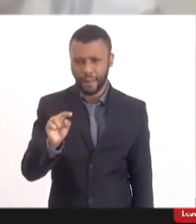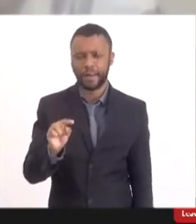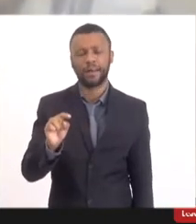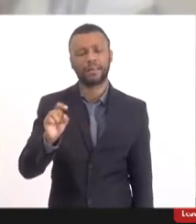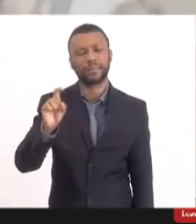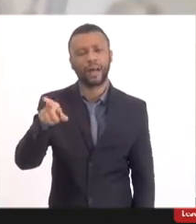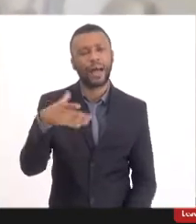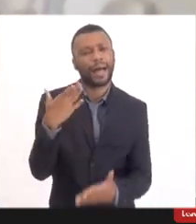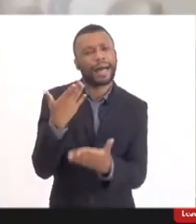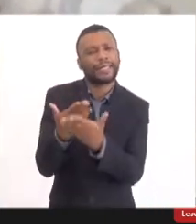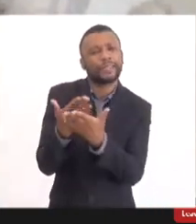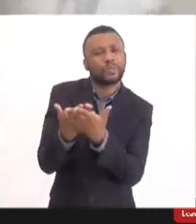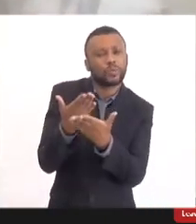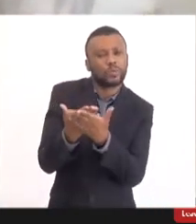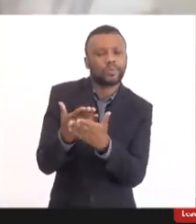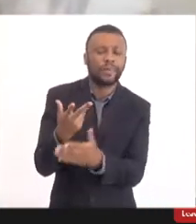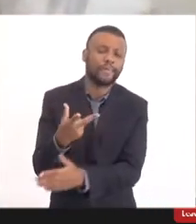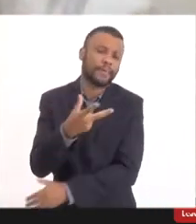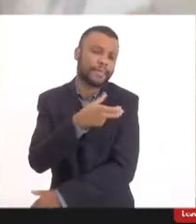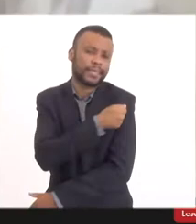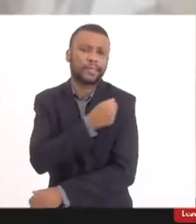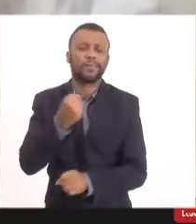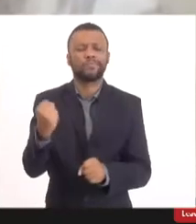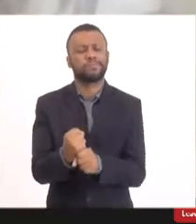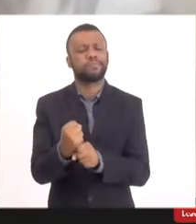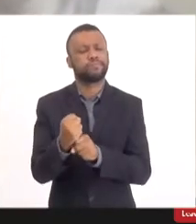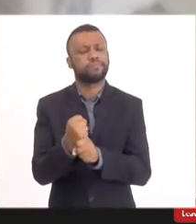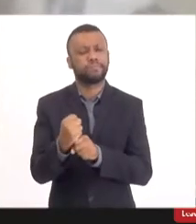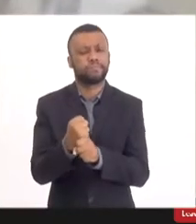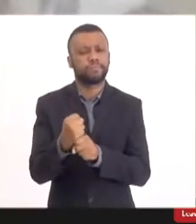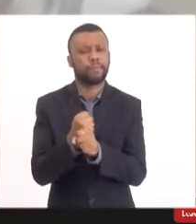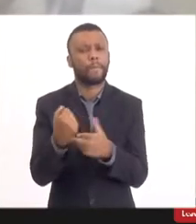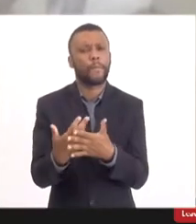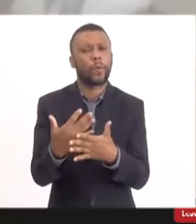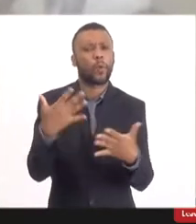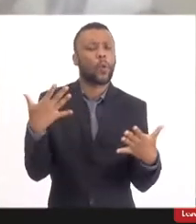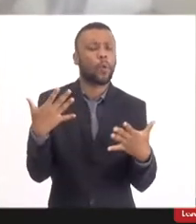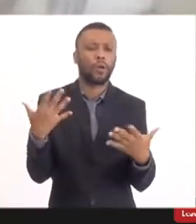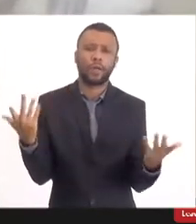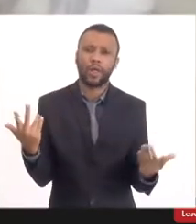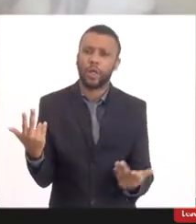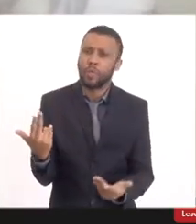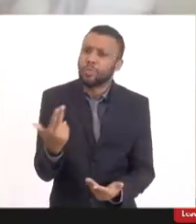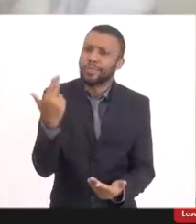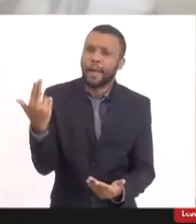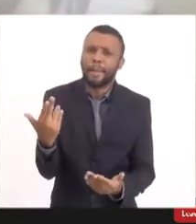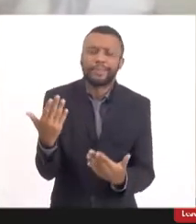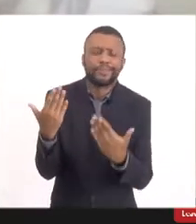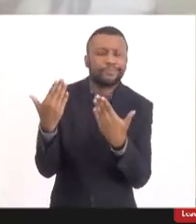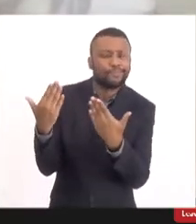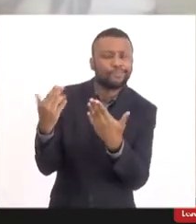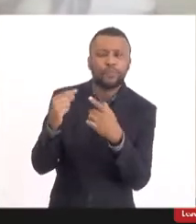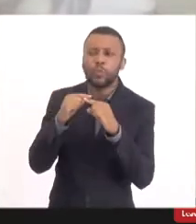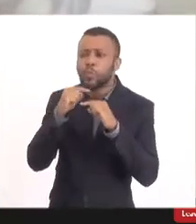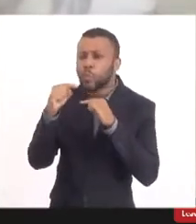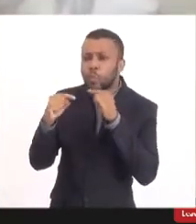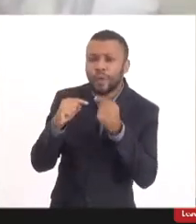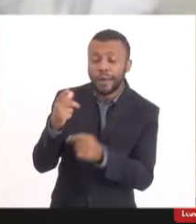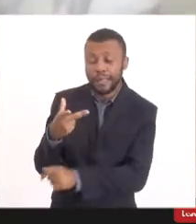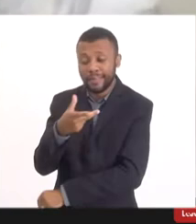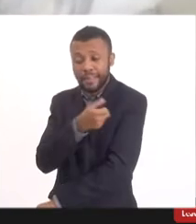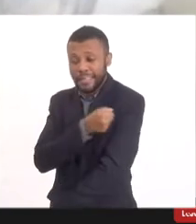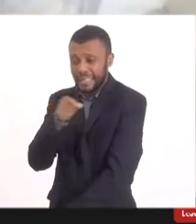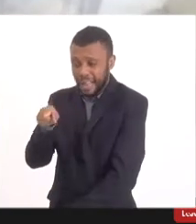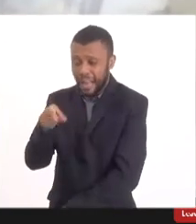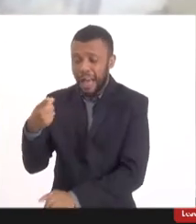essas campanhas. Não existe como a gente falar que duvidar de que essa vacina não seria indicada para a criança